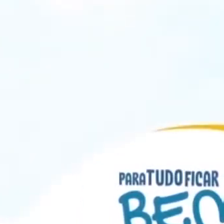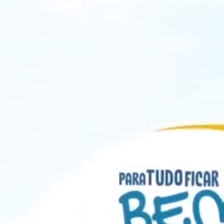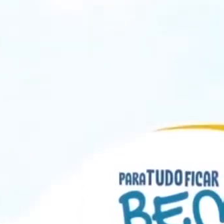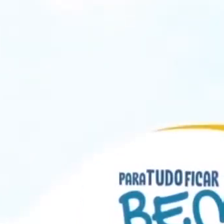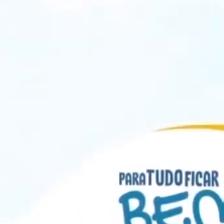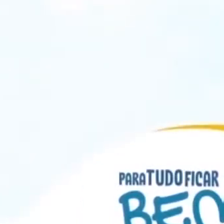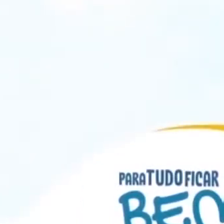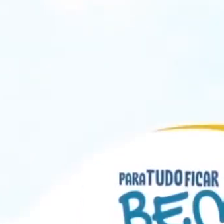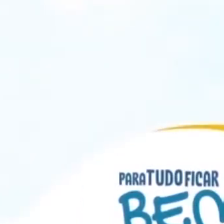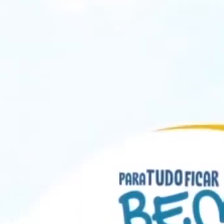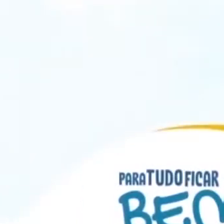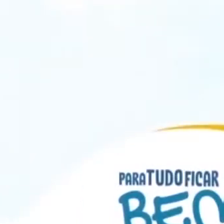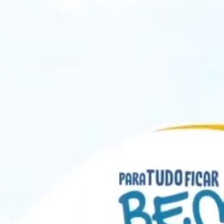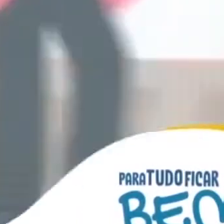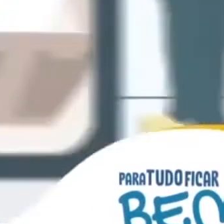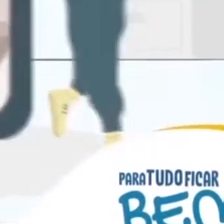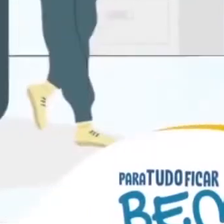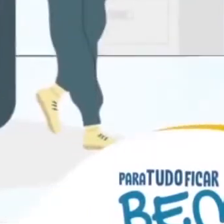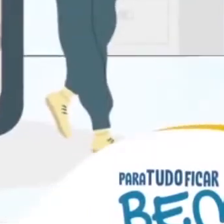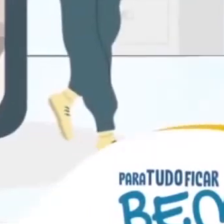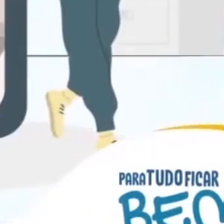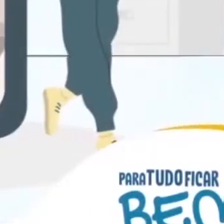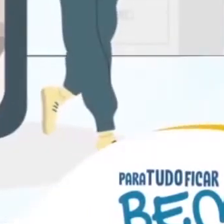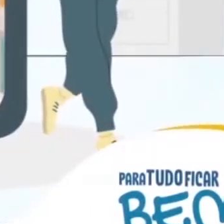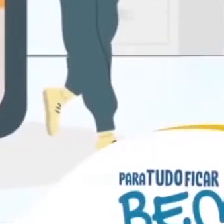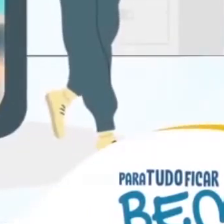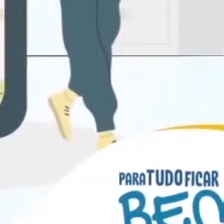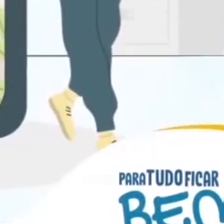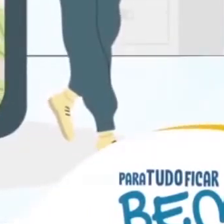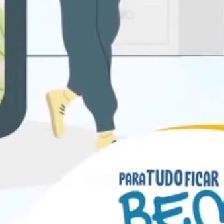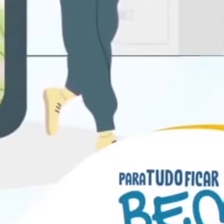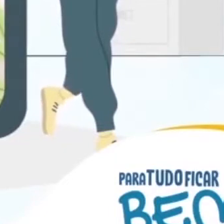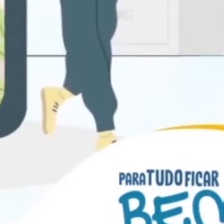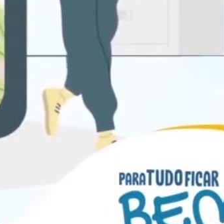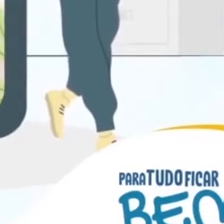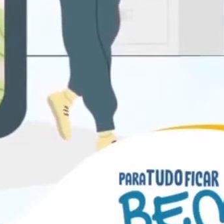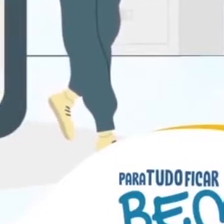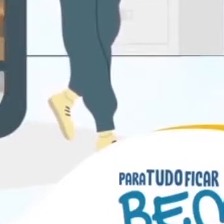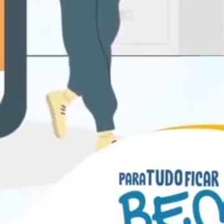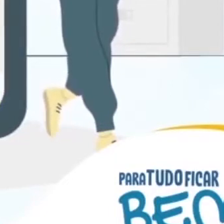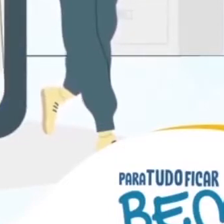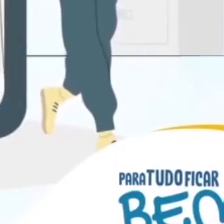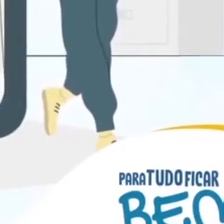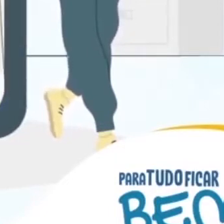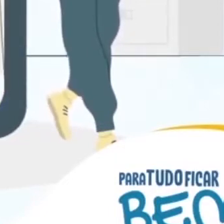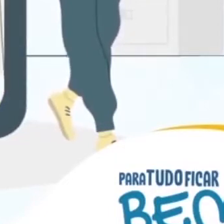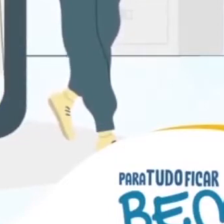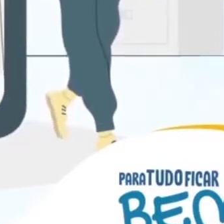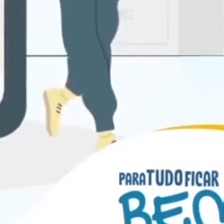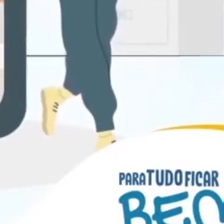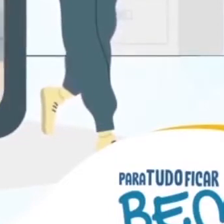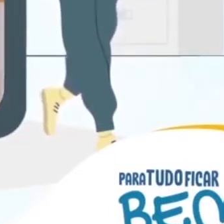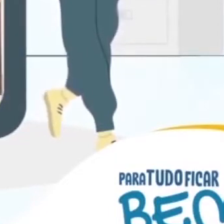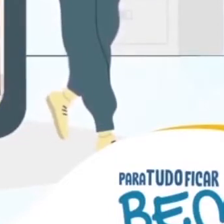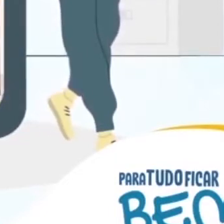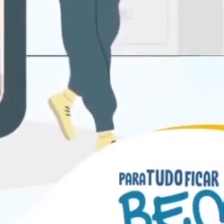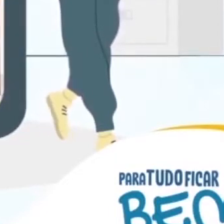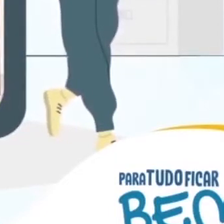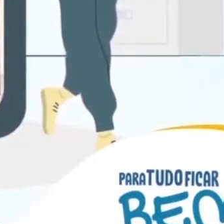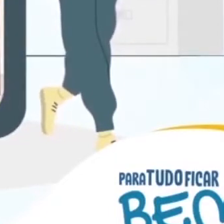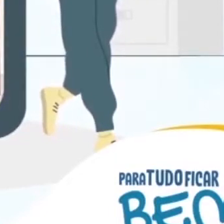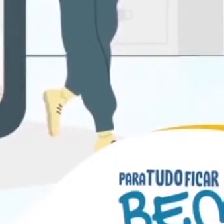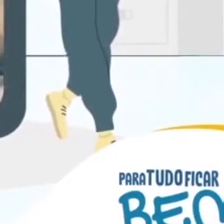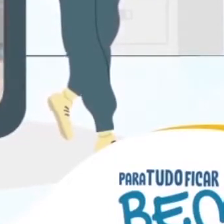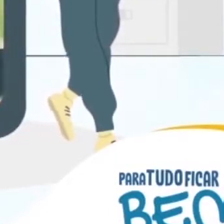a família, os amigos e os parceiros. E amizade é o que não nos falta. São mais de 100 anos de história, fazendo parte da